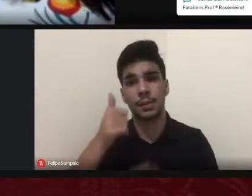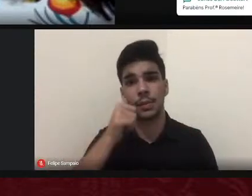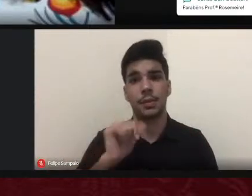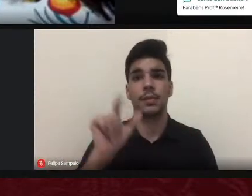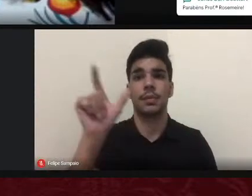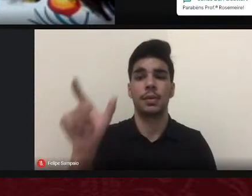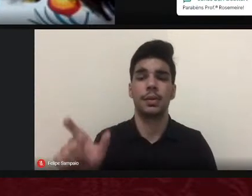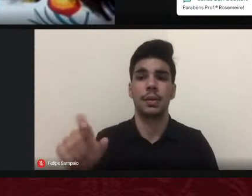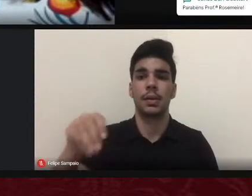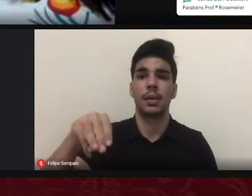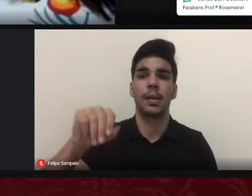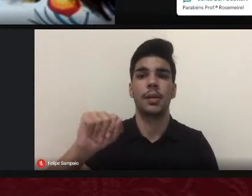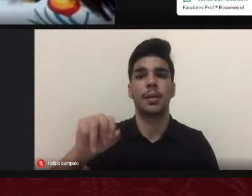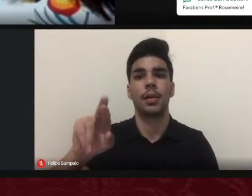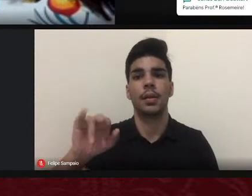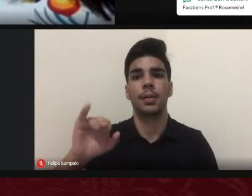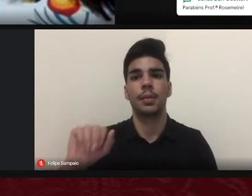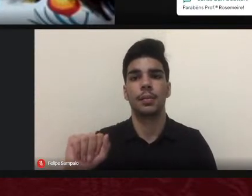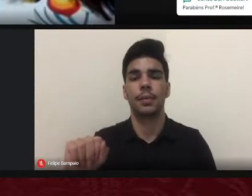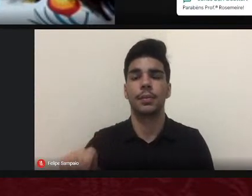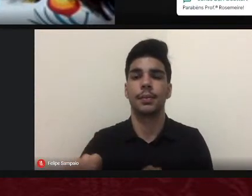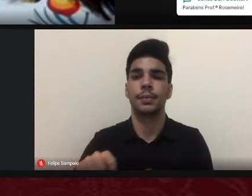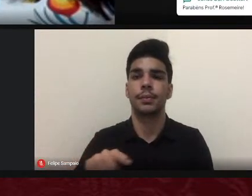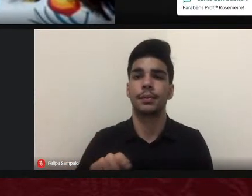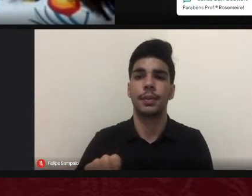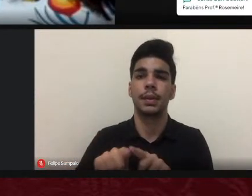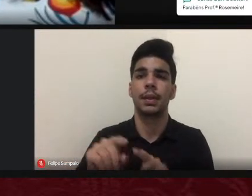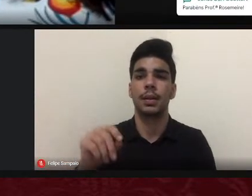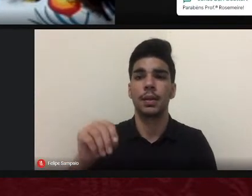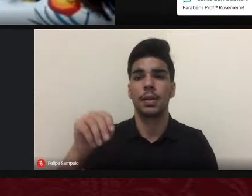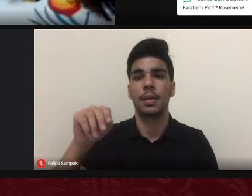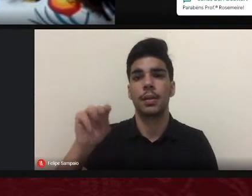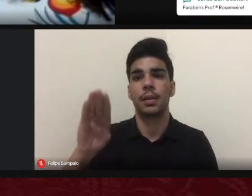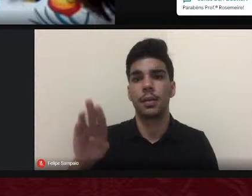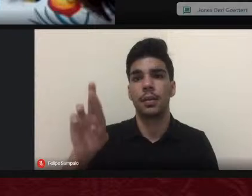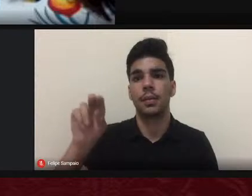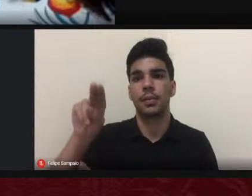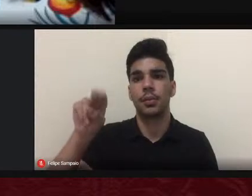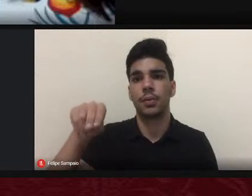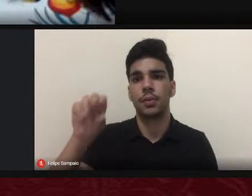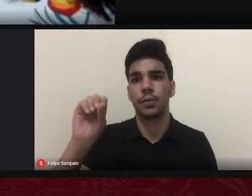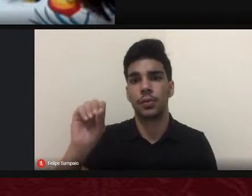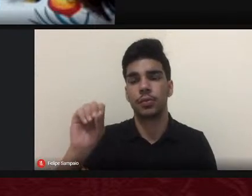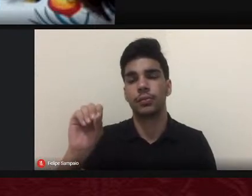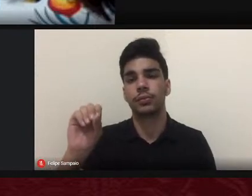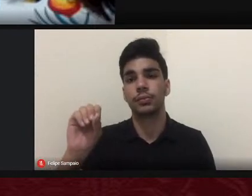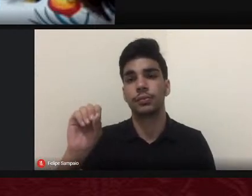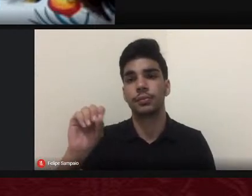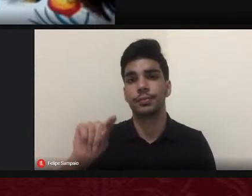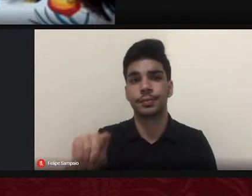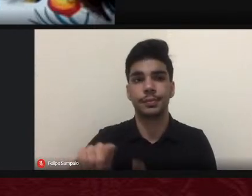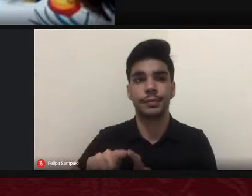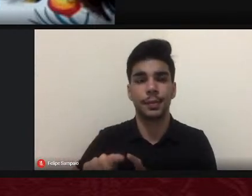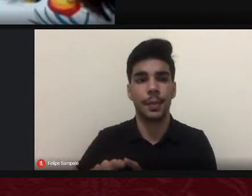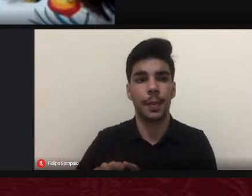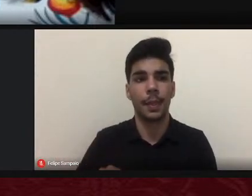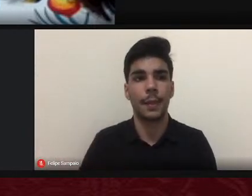Calisto Bruno Bonfim Moreno e Mara Lúcia Falcone da Hora Bernadette